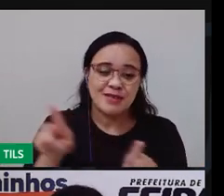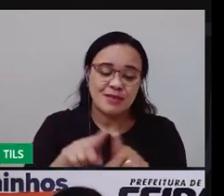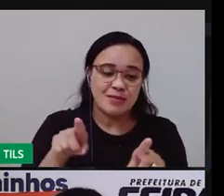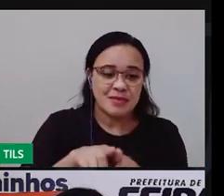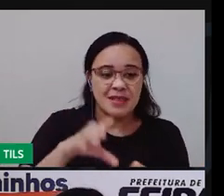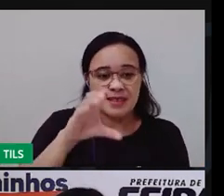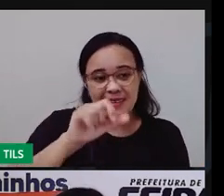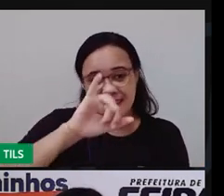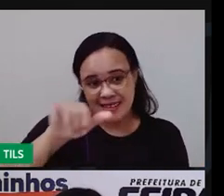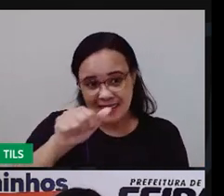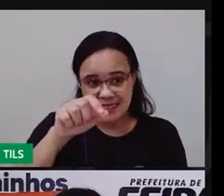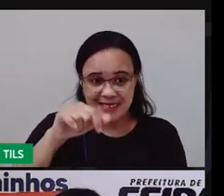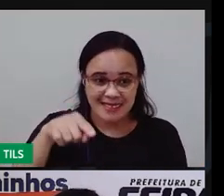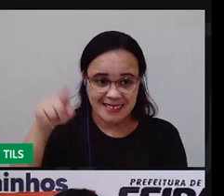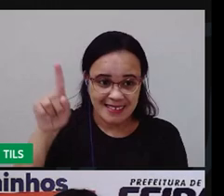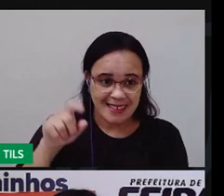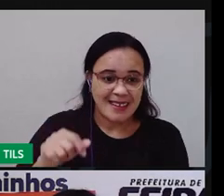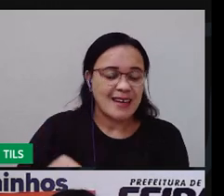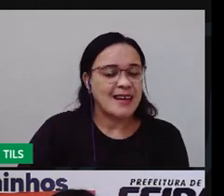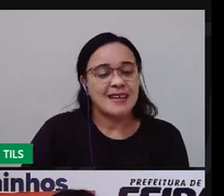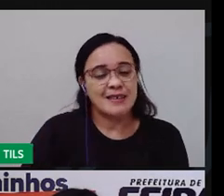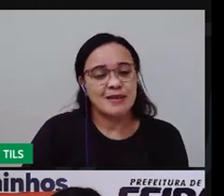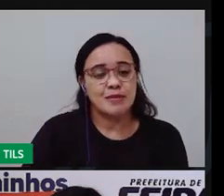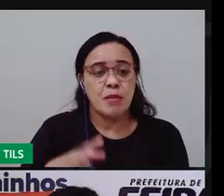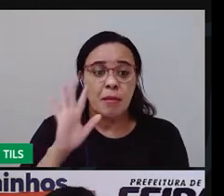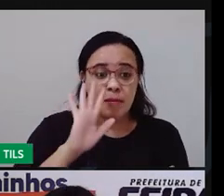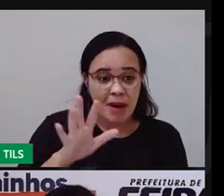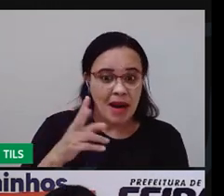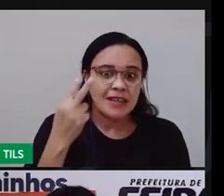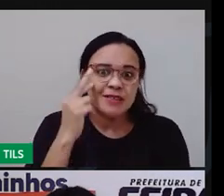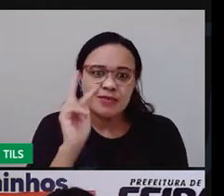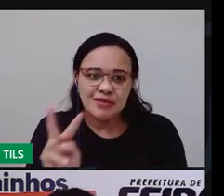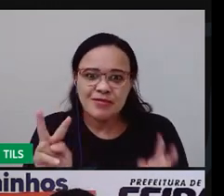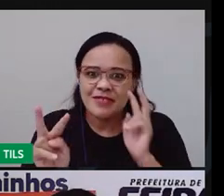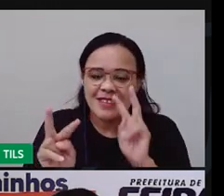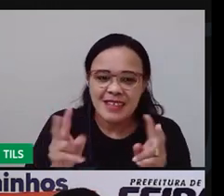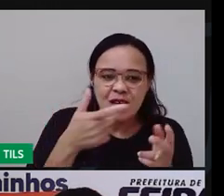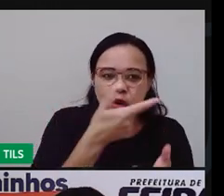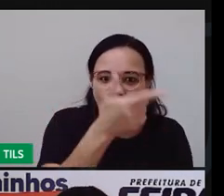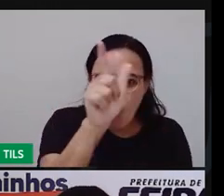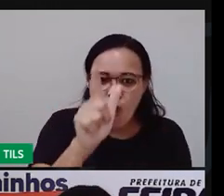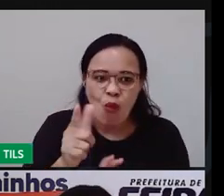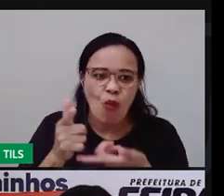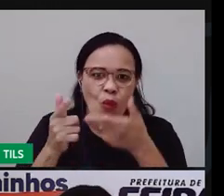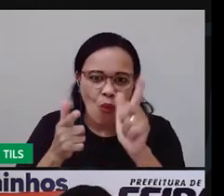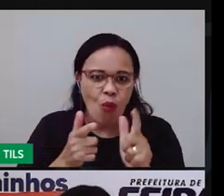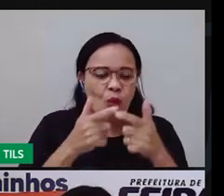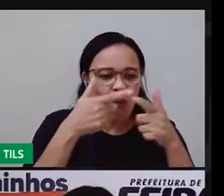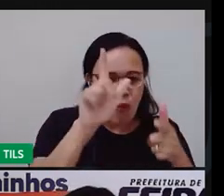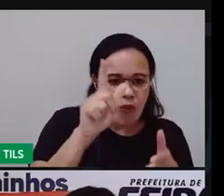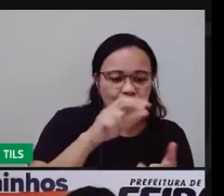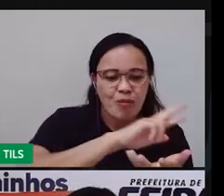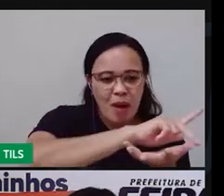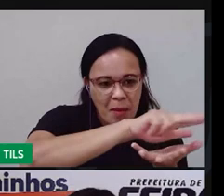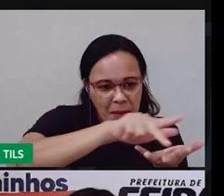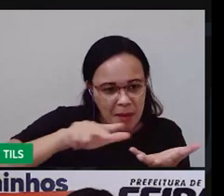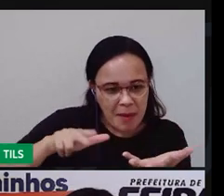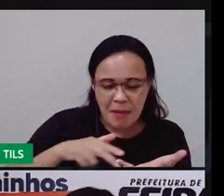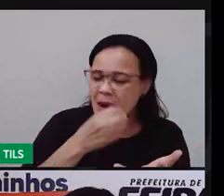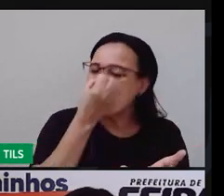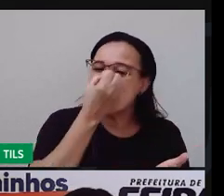A gente vai ver outras plantas típicas aqui da região Nordeste que elas podem ser